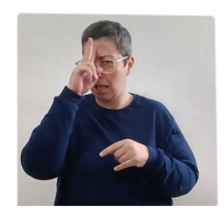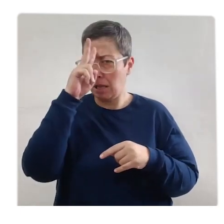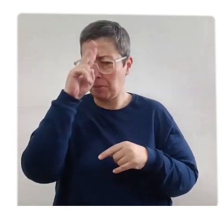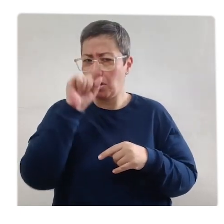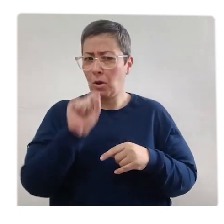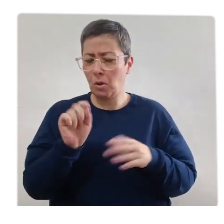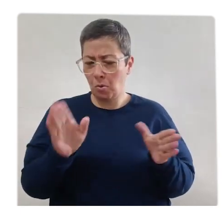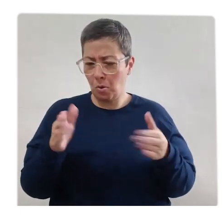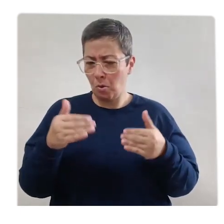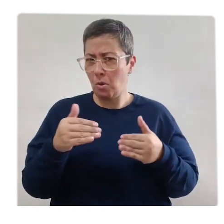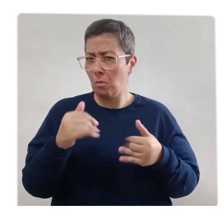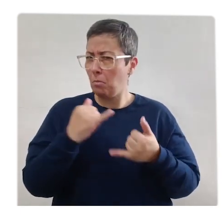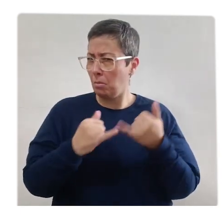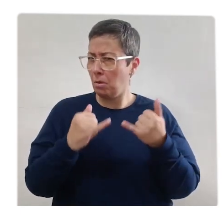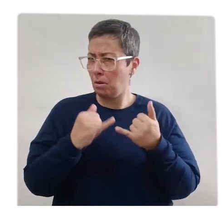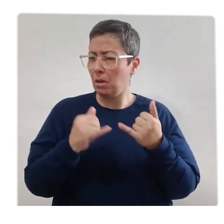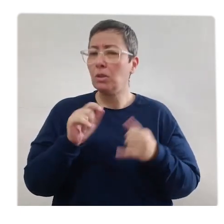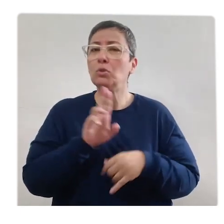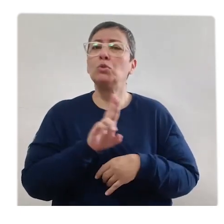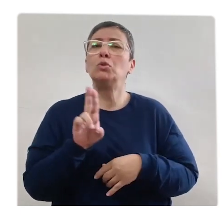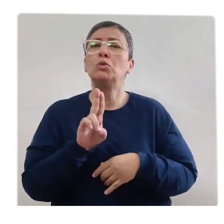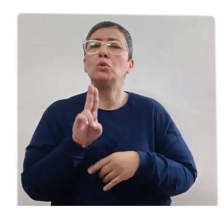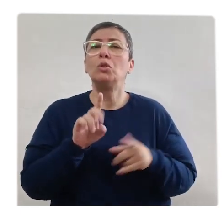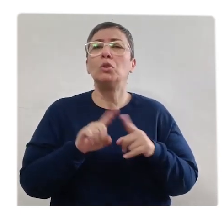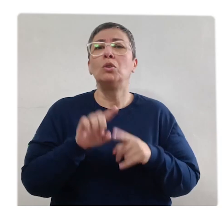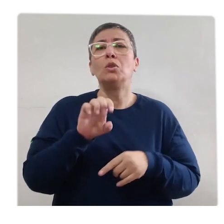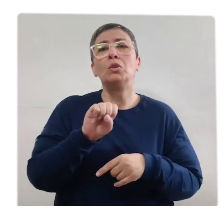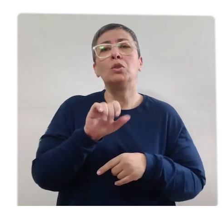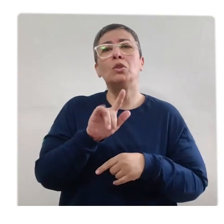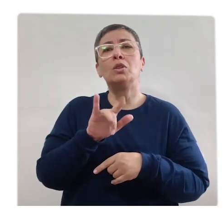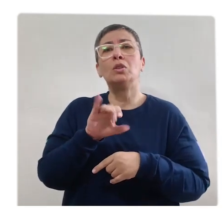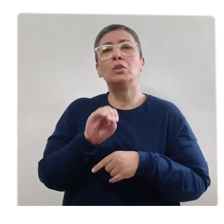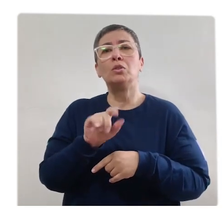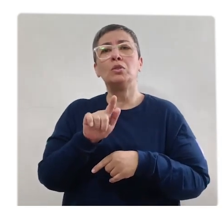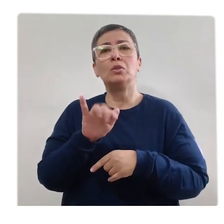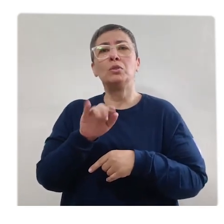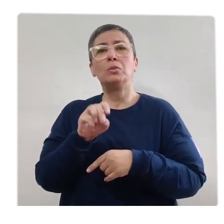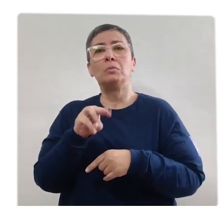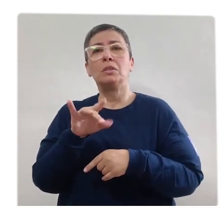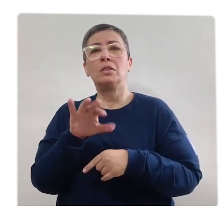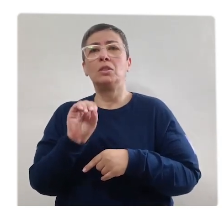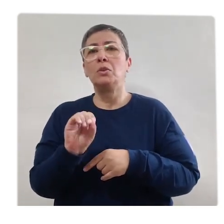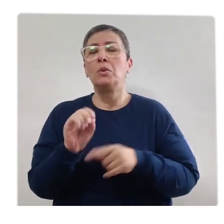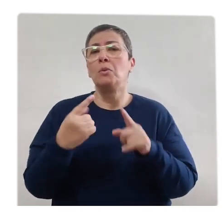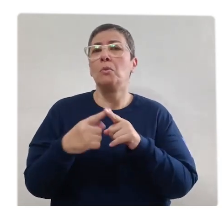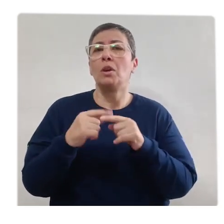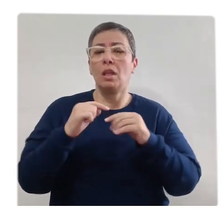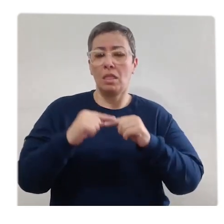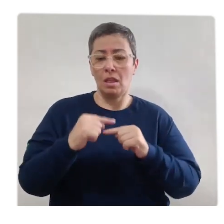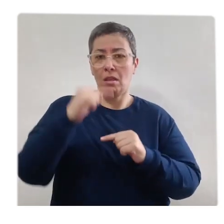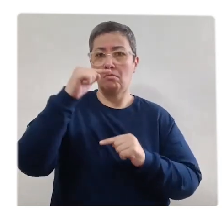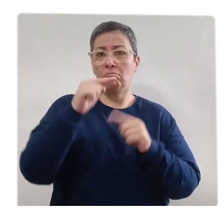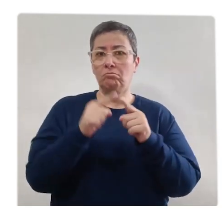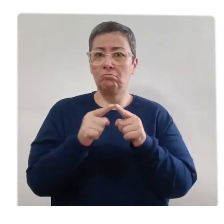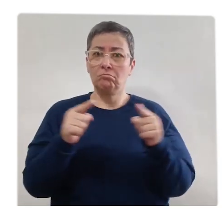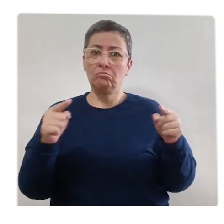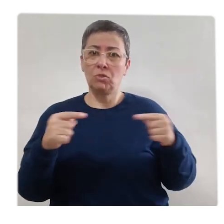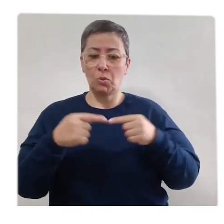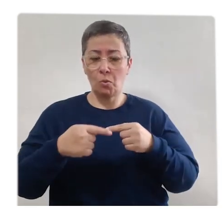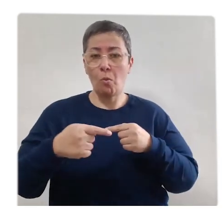Lembra um pouco a nossa caixa, não é mesmo? Nós chamamos de sólidos geométricos Porque eles têm altura,